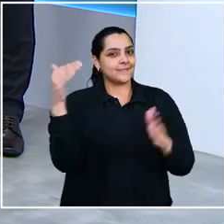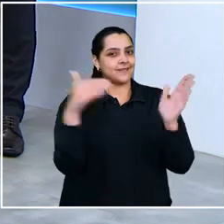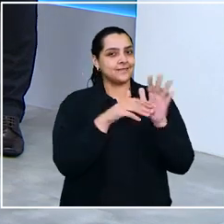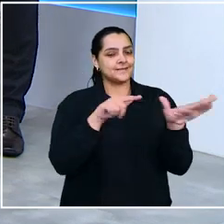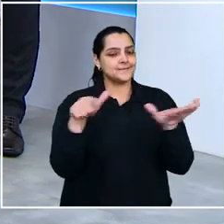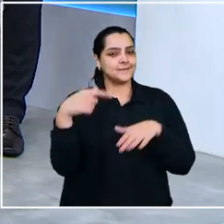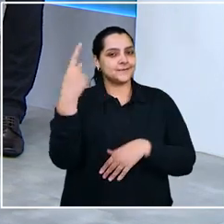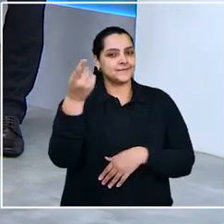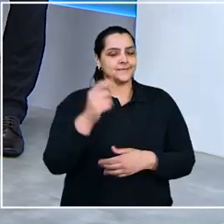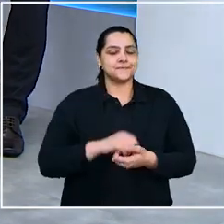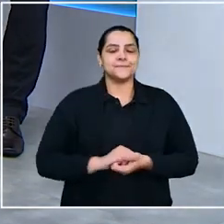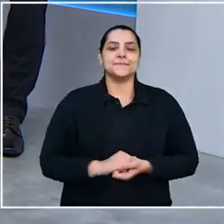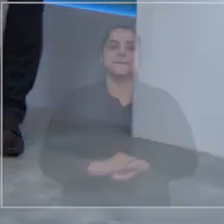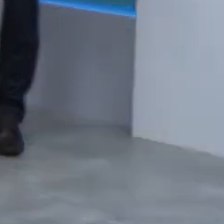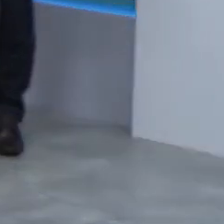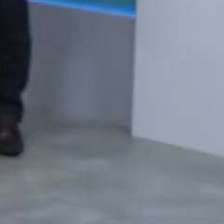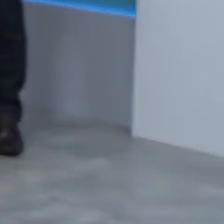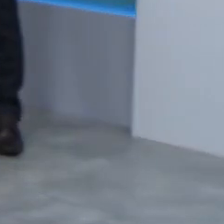Tchau e até semana que vem.